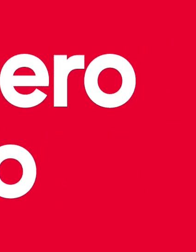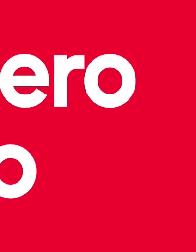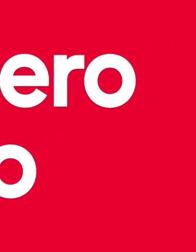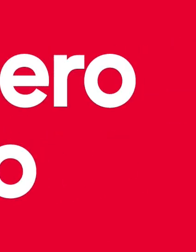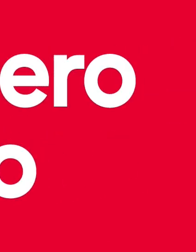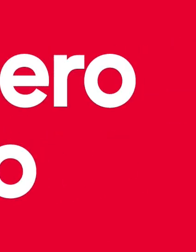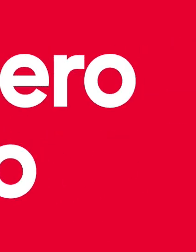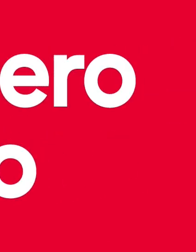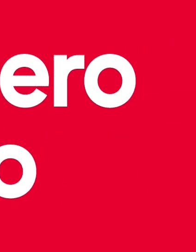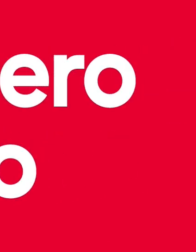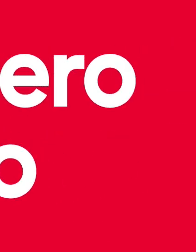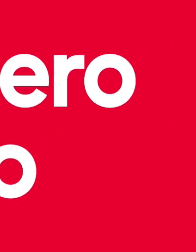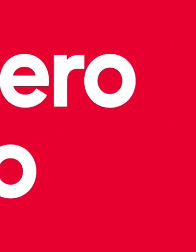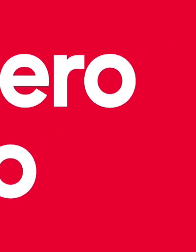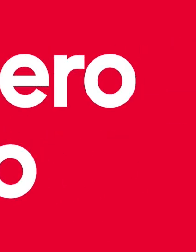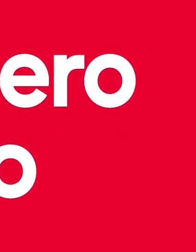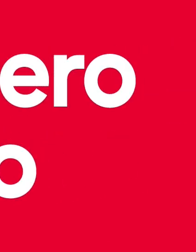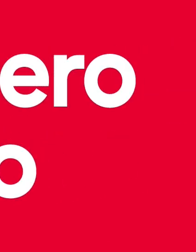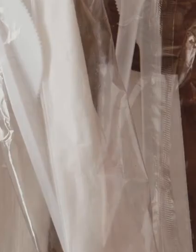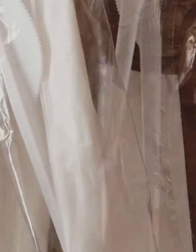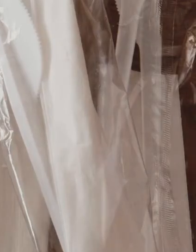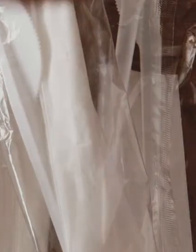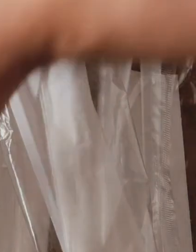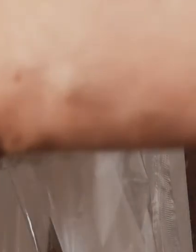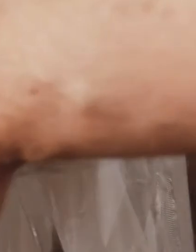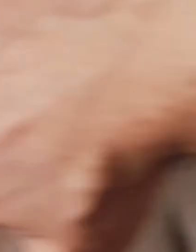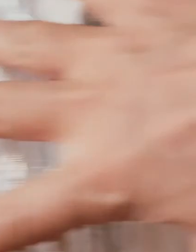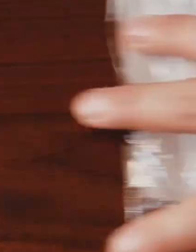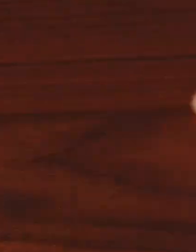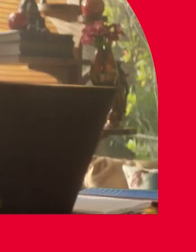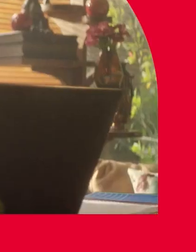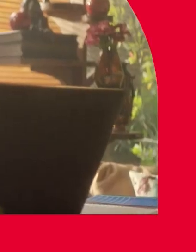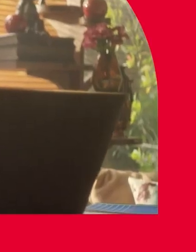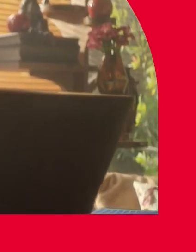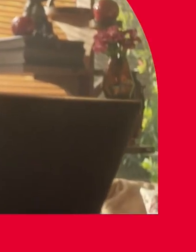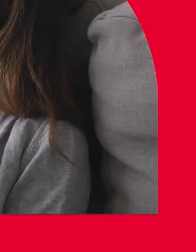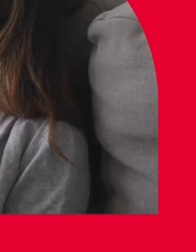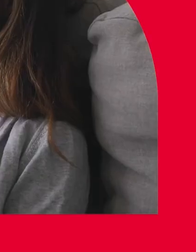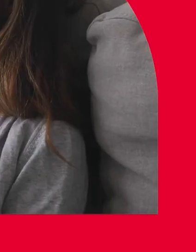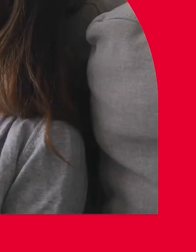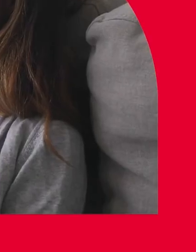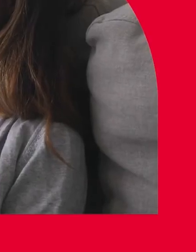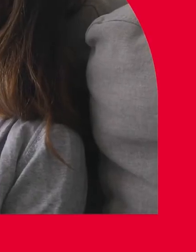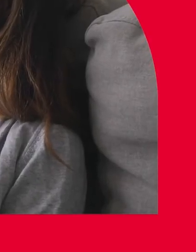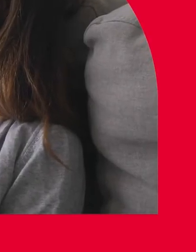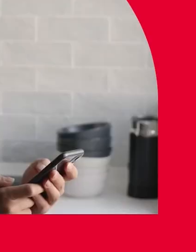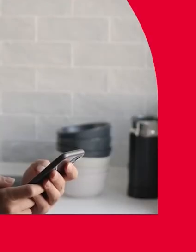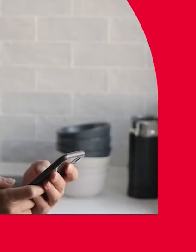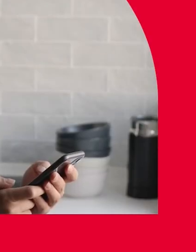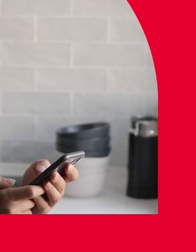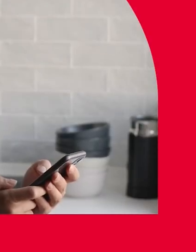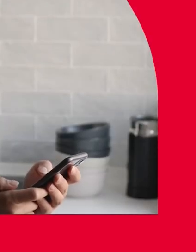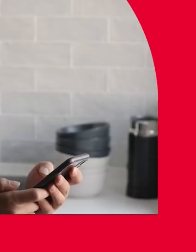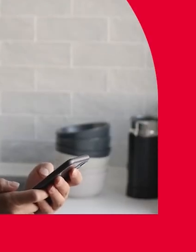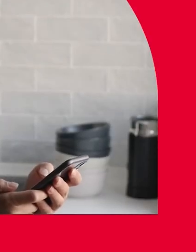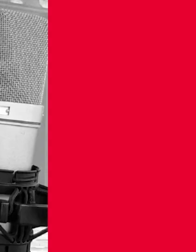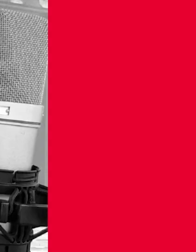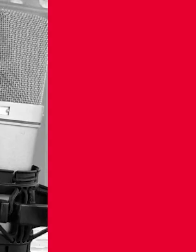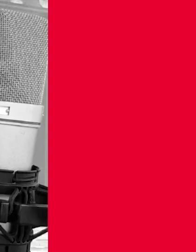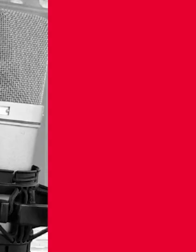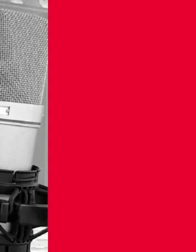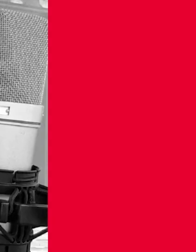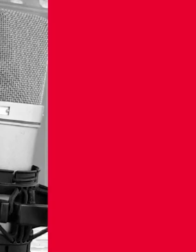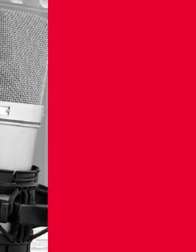entrega sem item plástico Já são milhares de restaurantes com a gente Milhares de pedidos inteligentes Um hábito sustentável